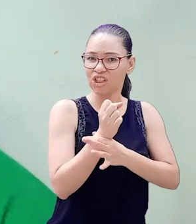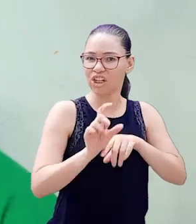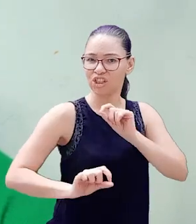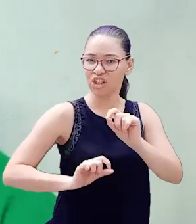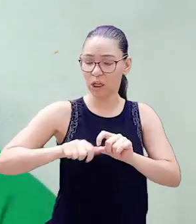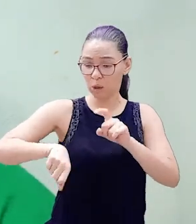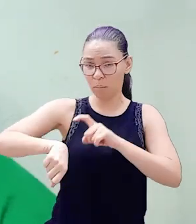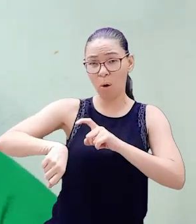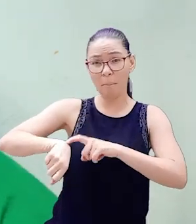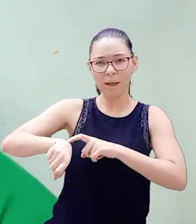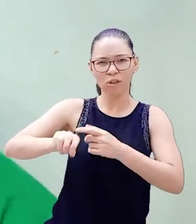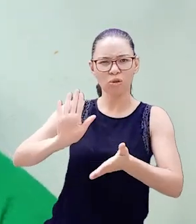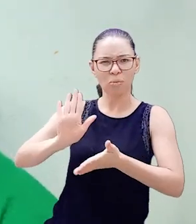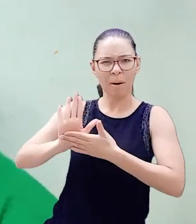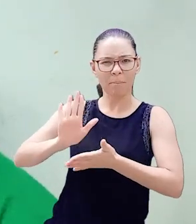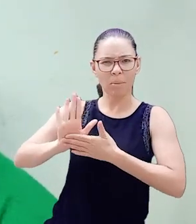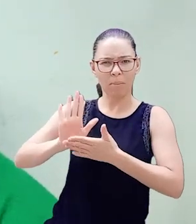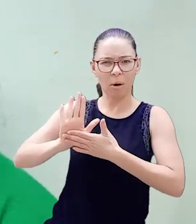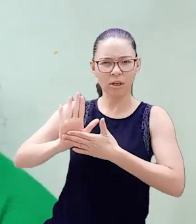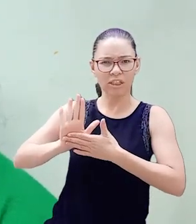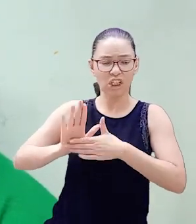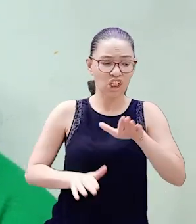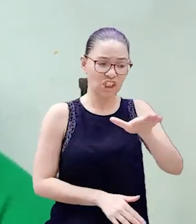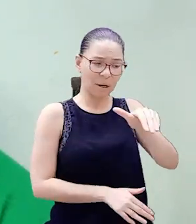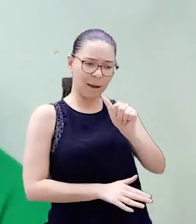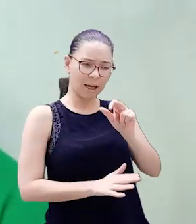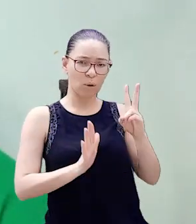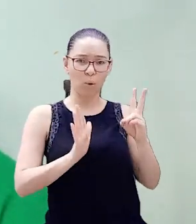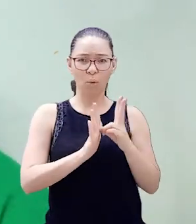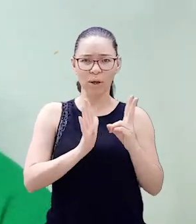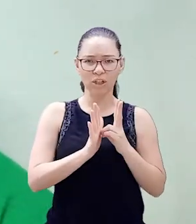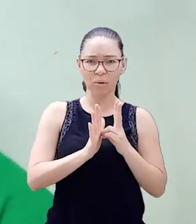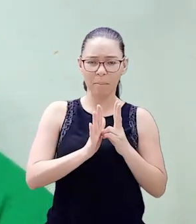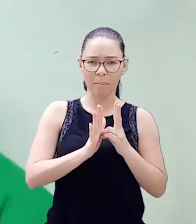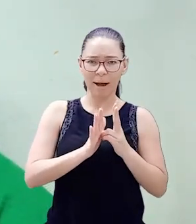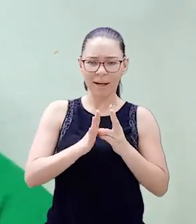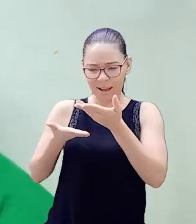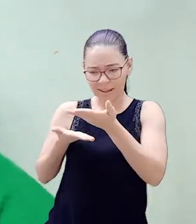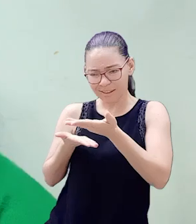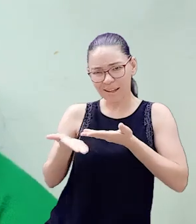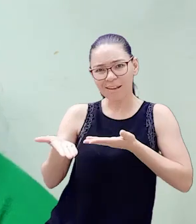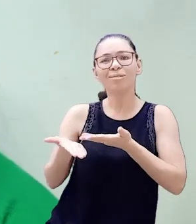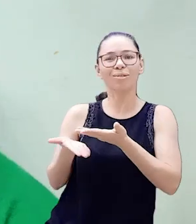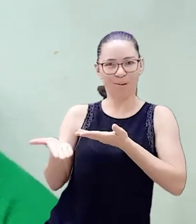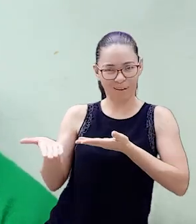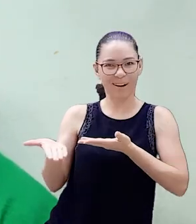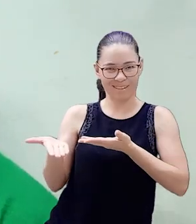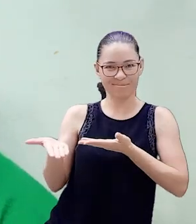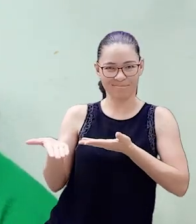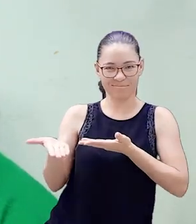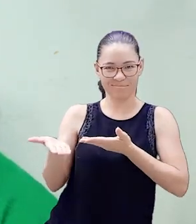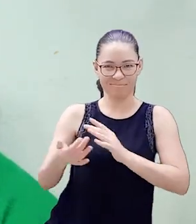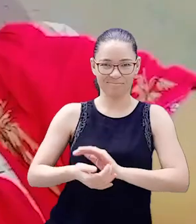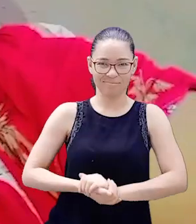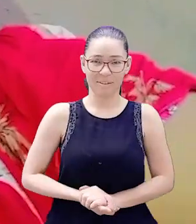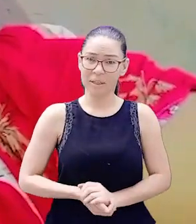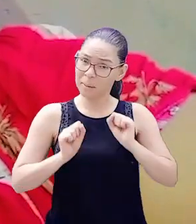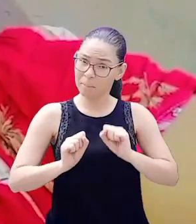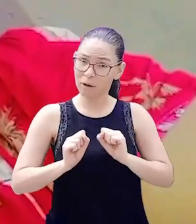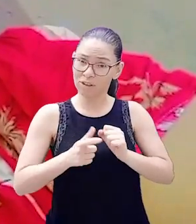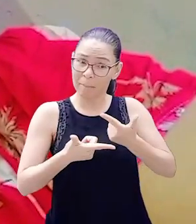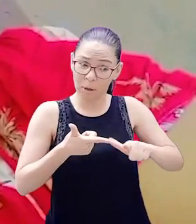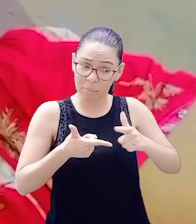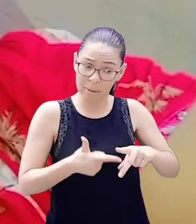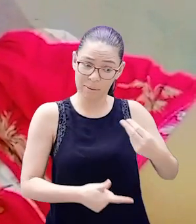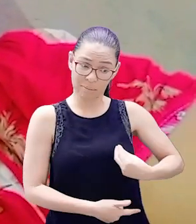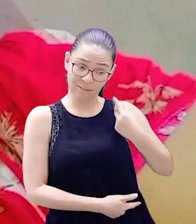na elaboração e implementação das estratégias e na tomada de decisões que afetam as suas vidas. O PL